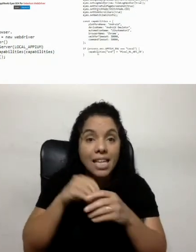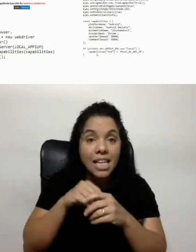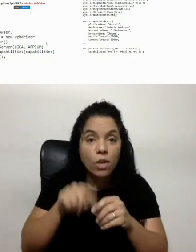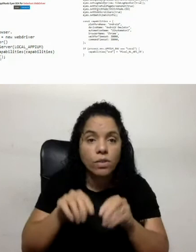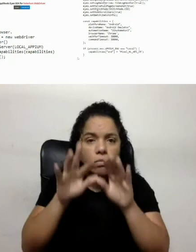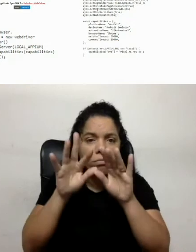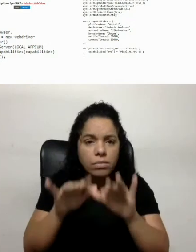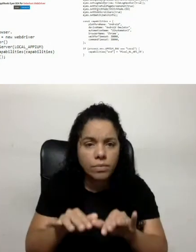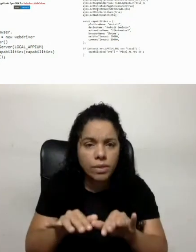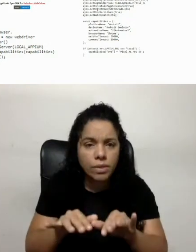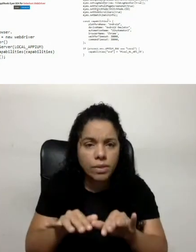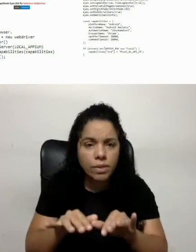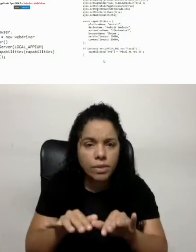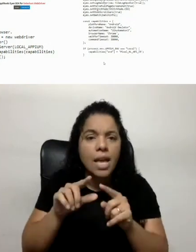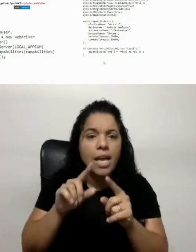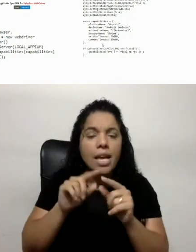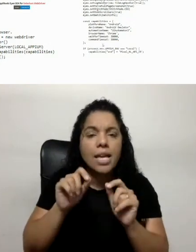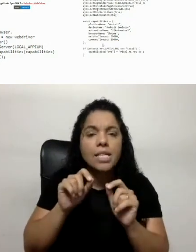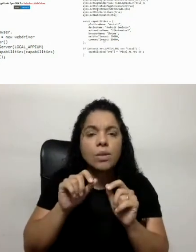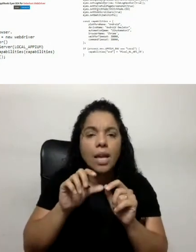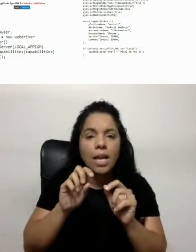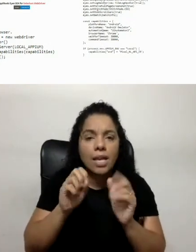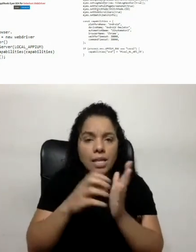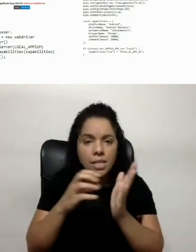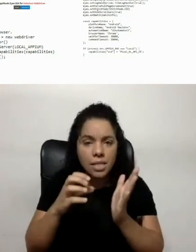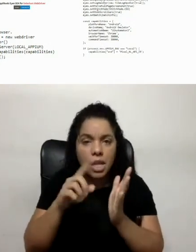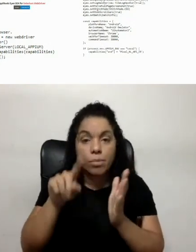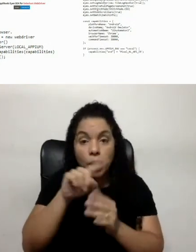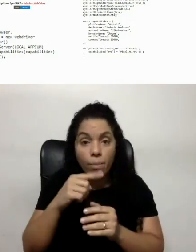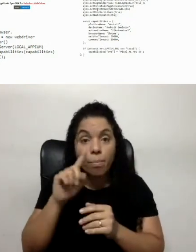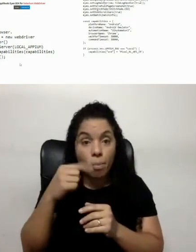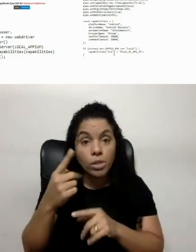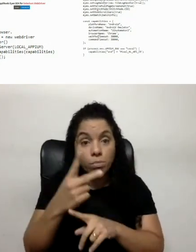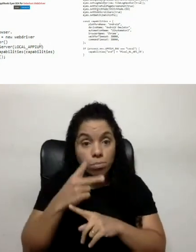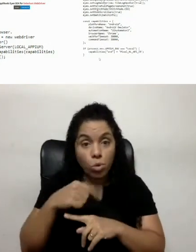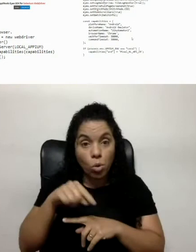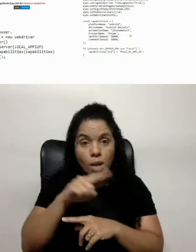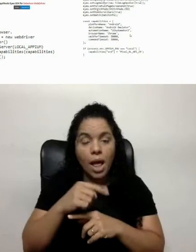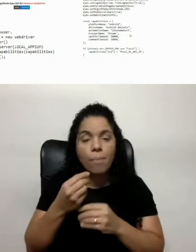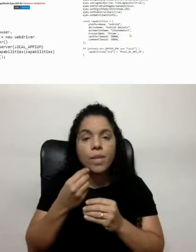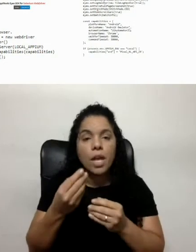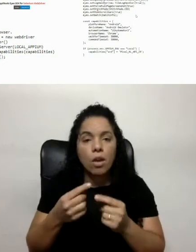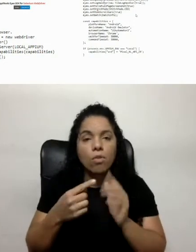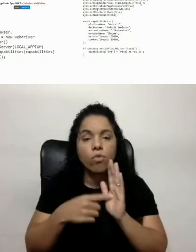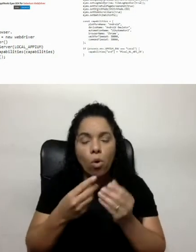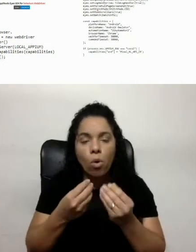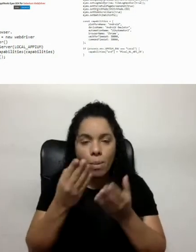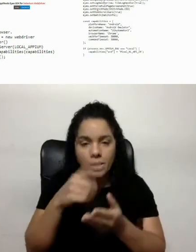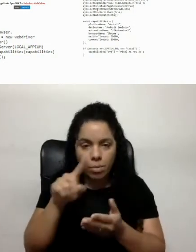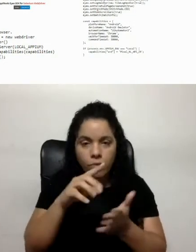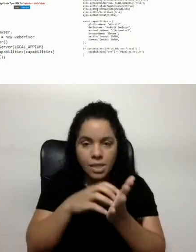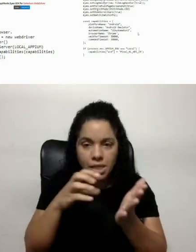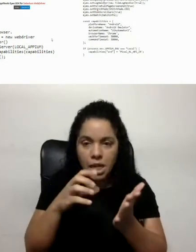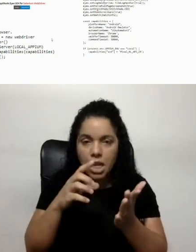esse script que está aqui. Depois, vocês podem me procurar, eu passo para vocês o script, não tem problema, tá?